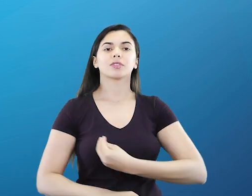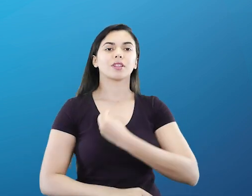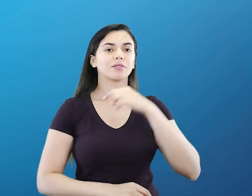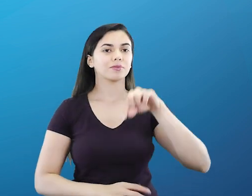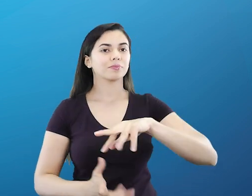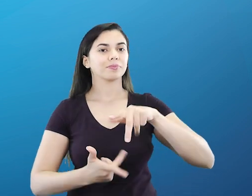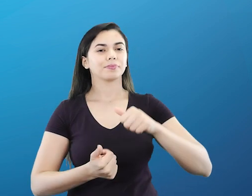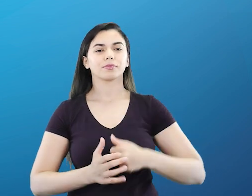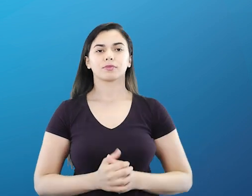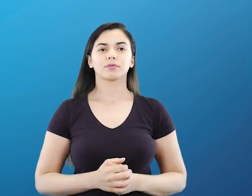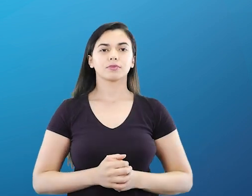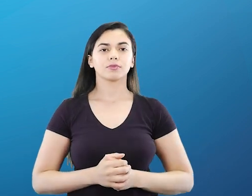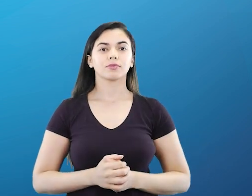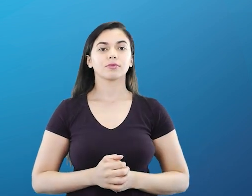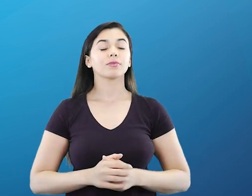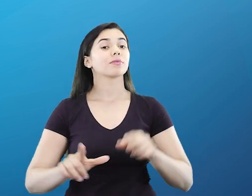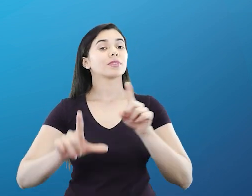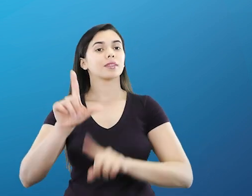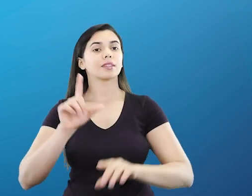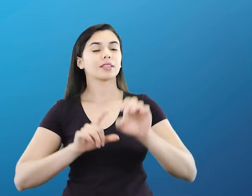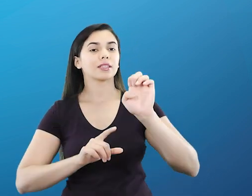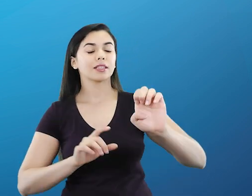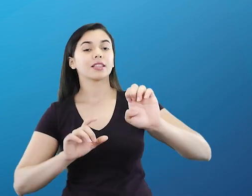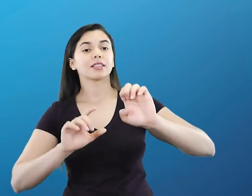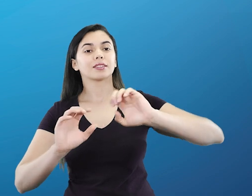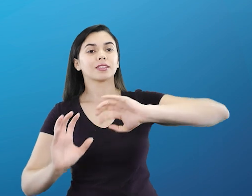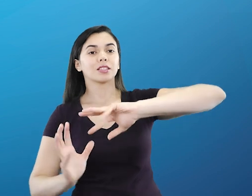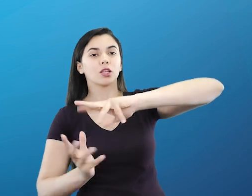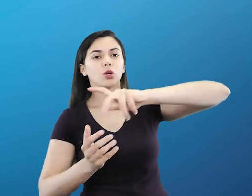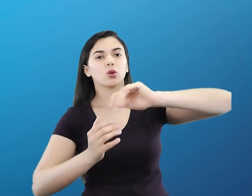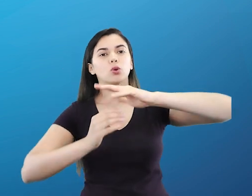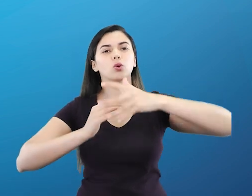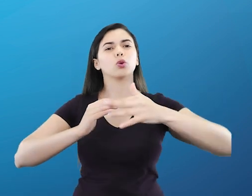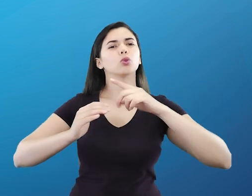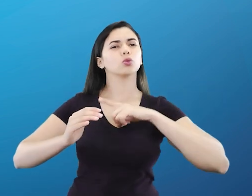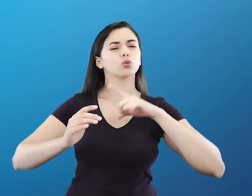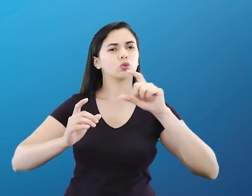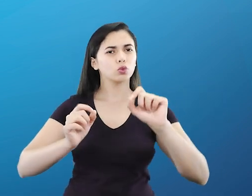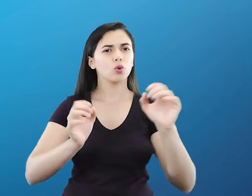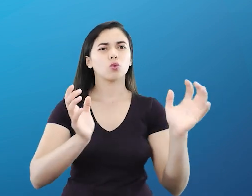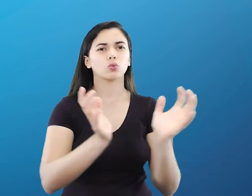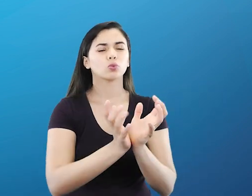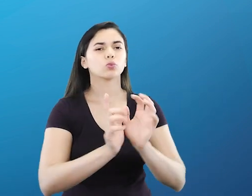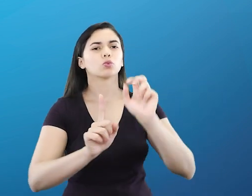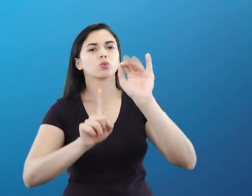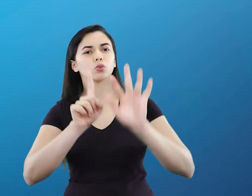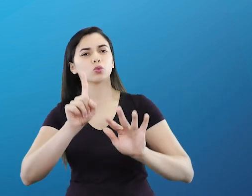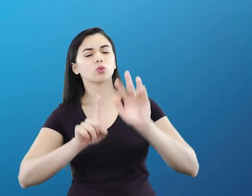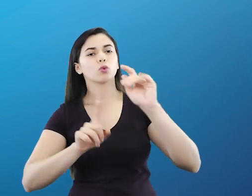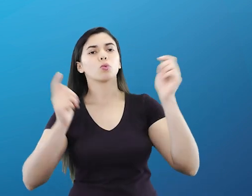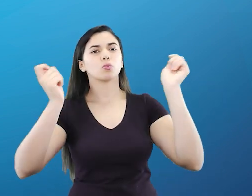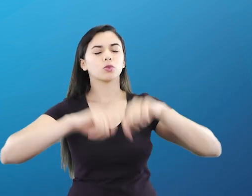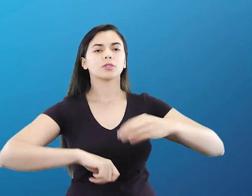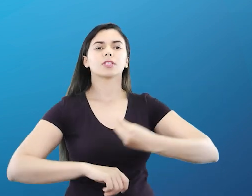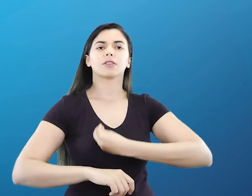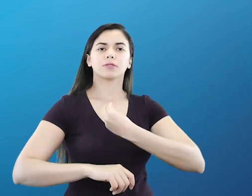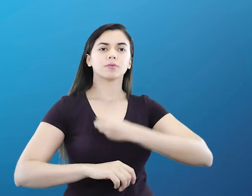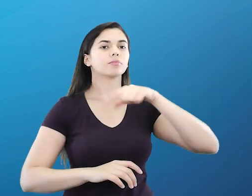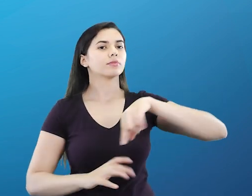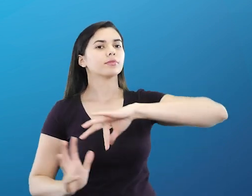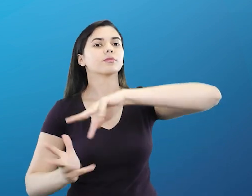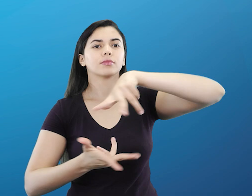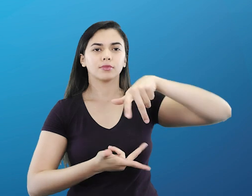existência da vida. Letra E, a atmosfera fornece um conjunto de gases que são responsáveis pela existência e pela